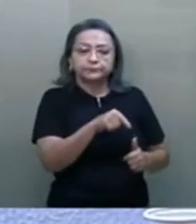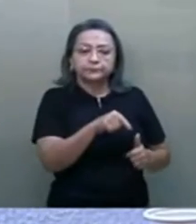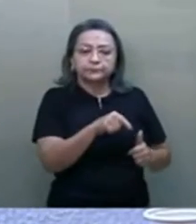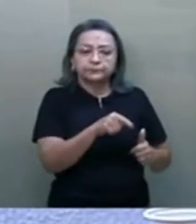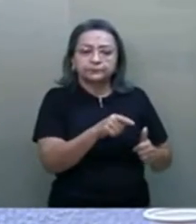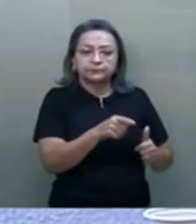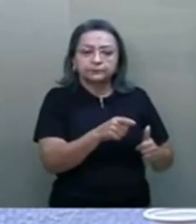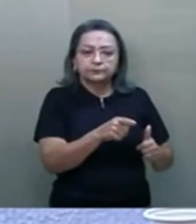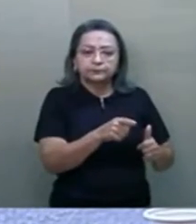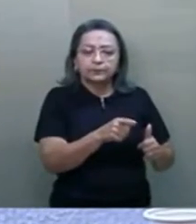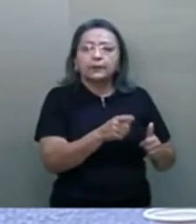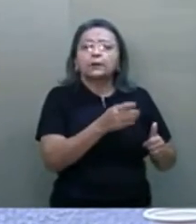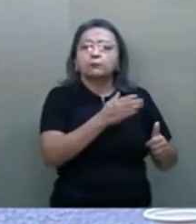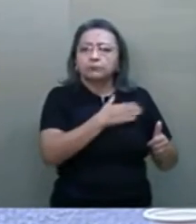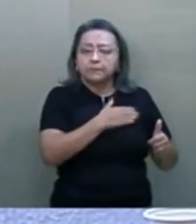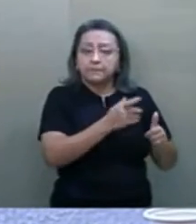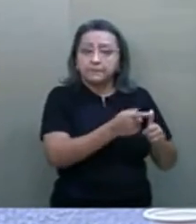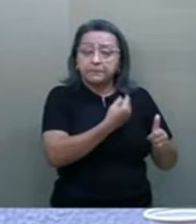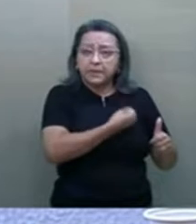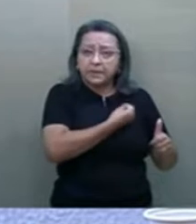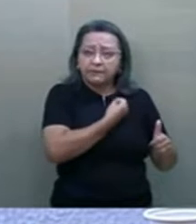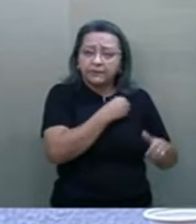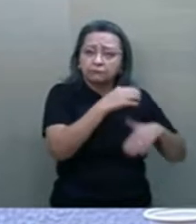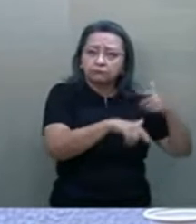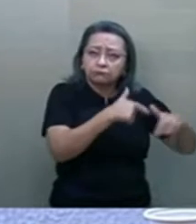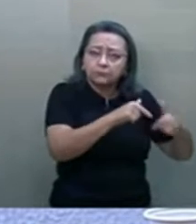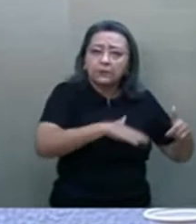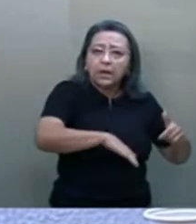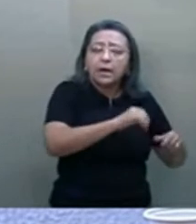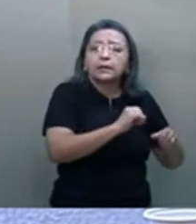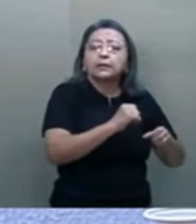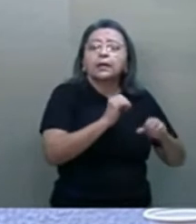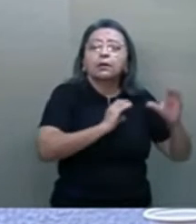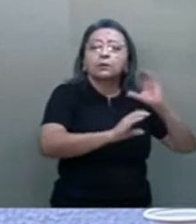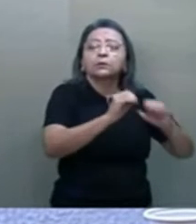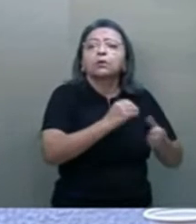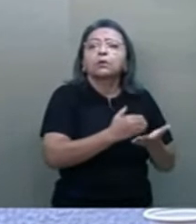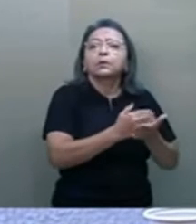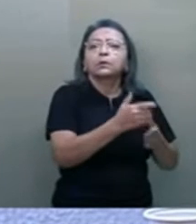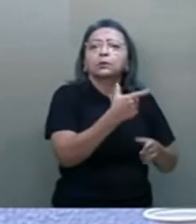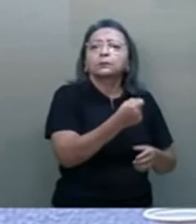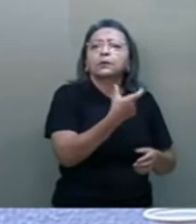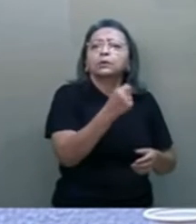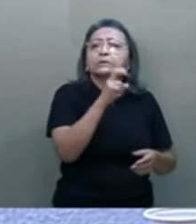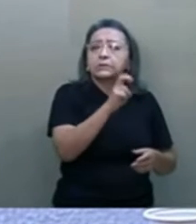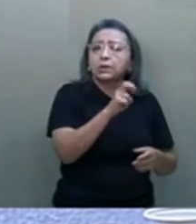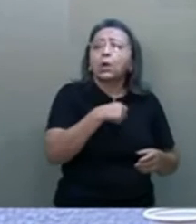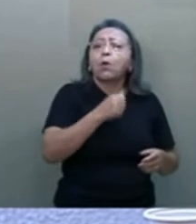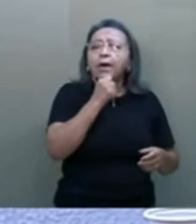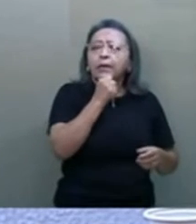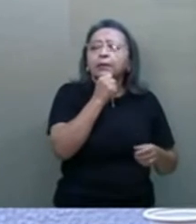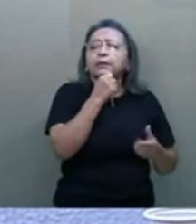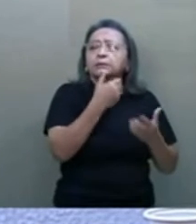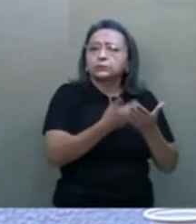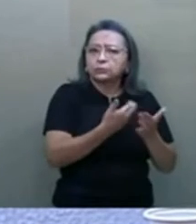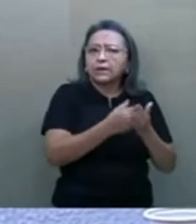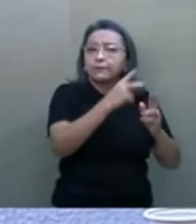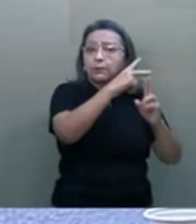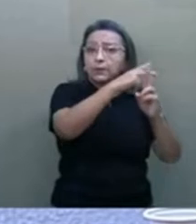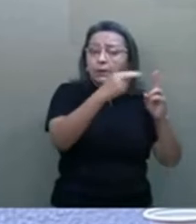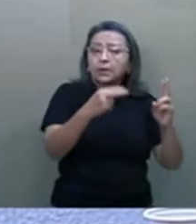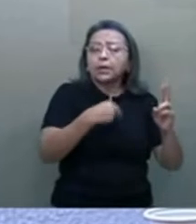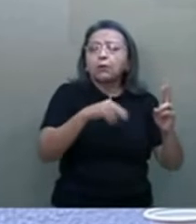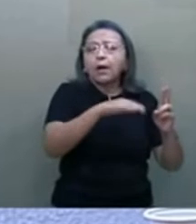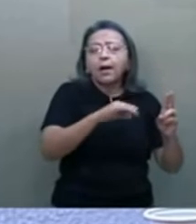brasileiras. Minha trajetória nas telecomunicações se iniciou em 2005, ainda na Universidade de Brasília, como